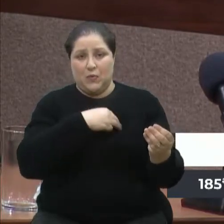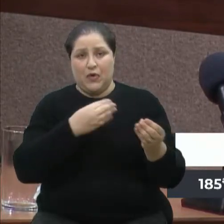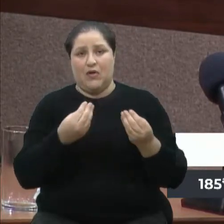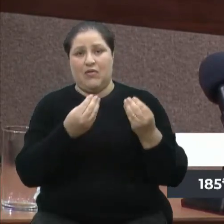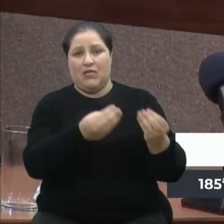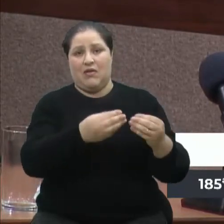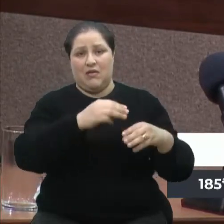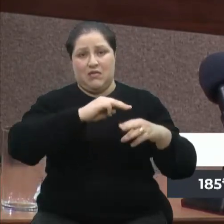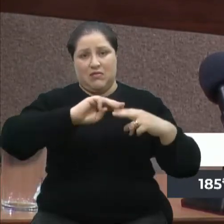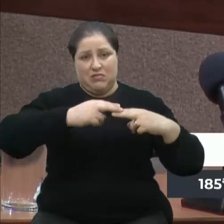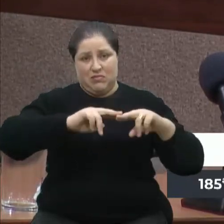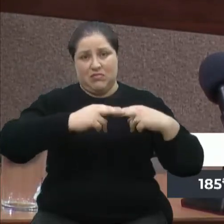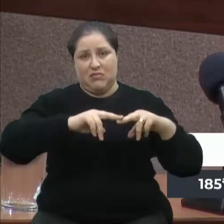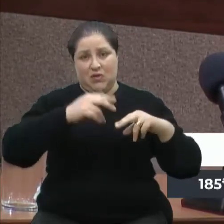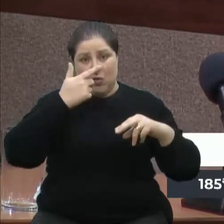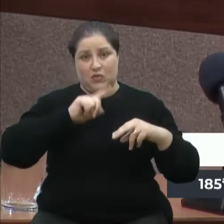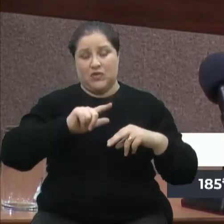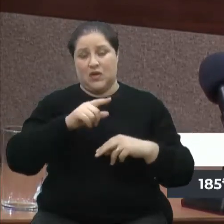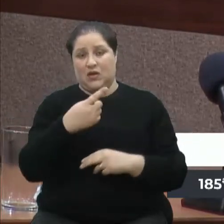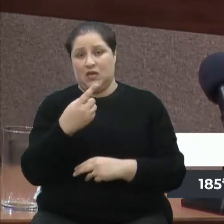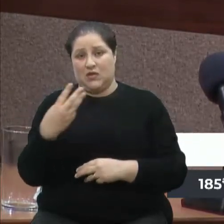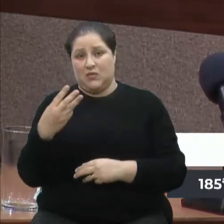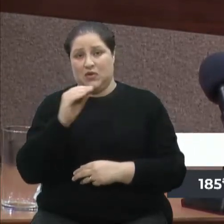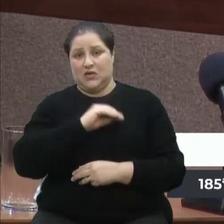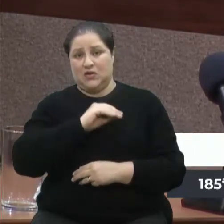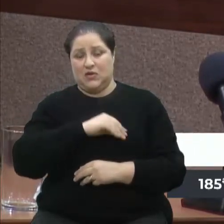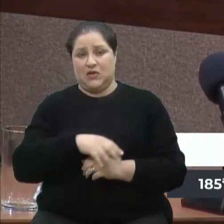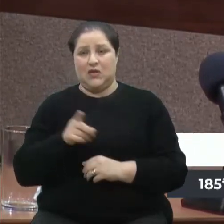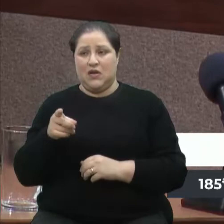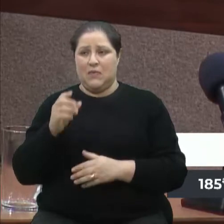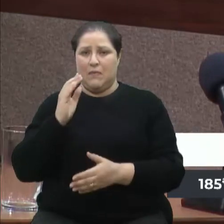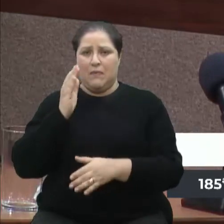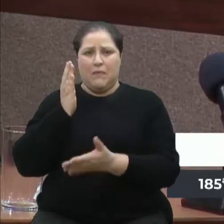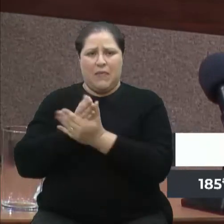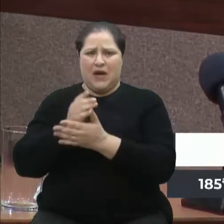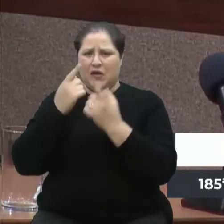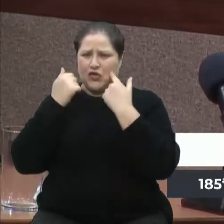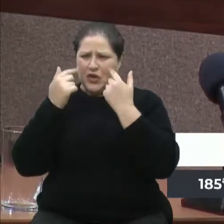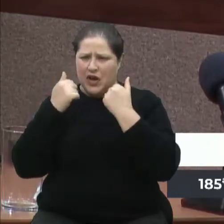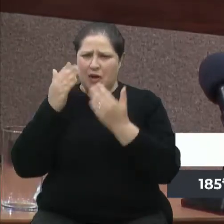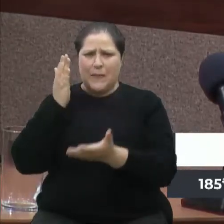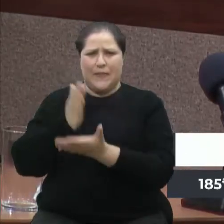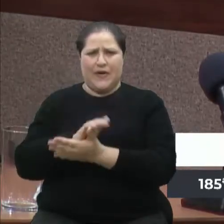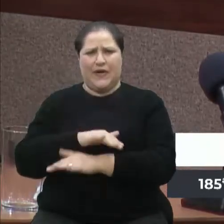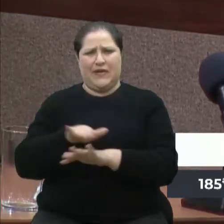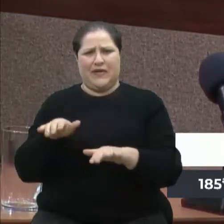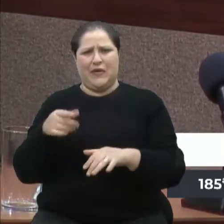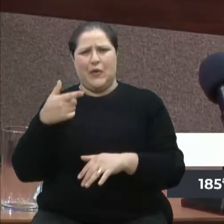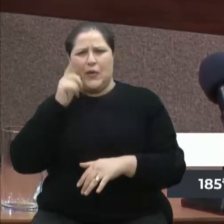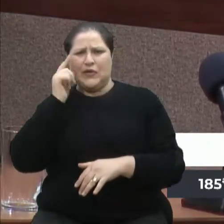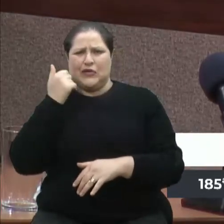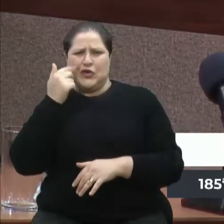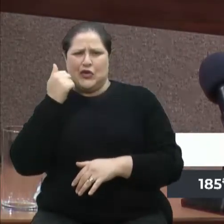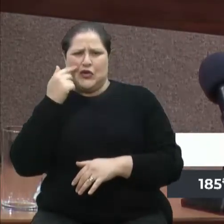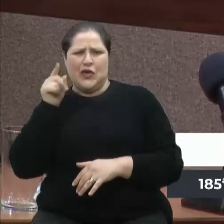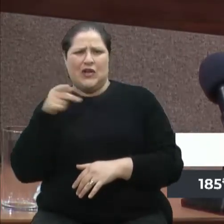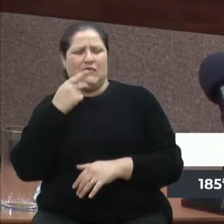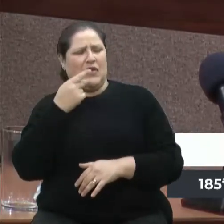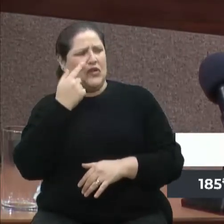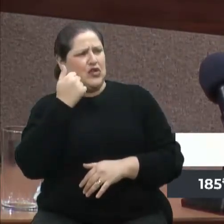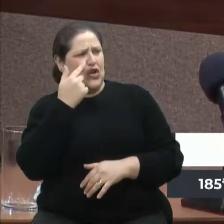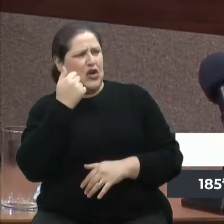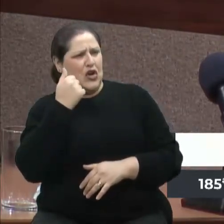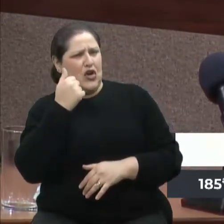chororô, tem que ser mais transparente, político ganha bem, o governador ganha bem, vem um chororô, tem que ganhar menos que deputado.